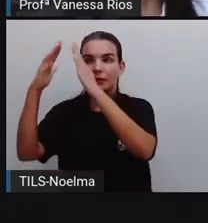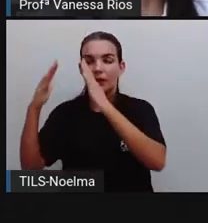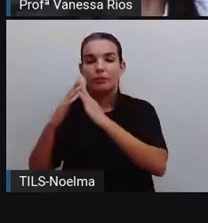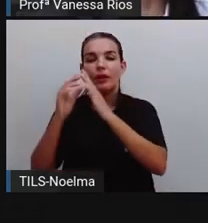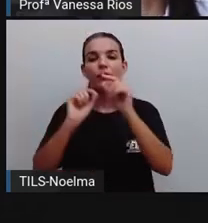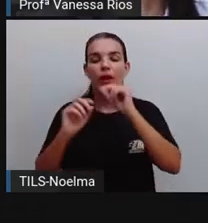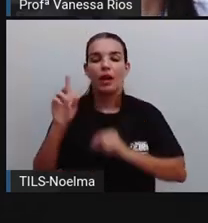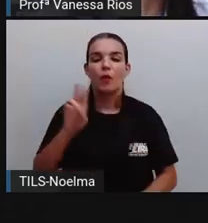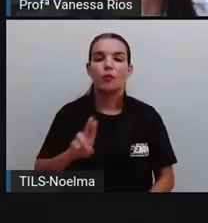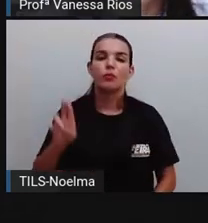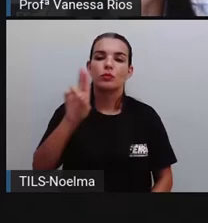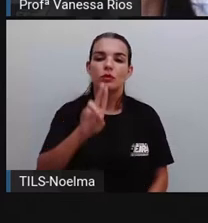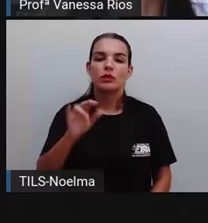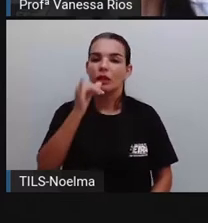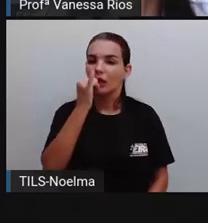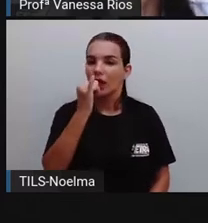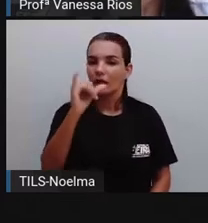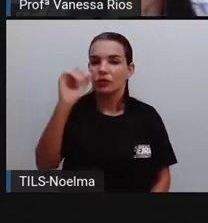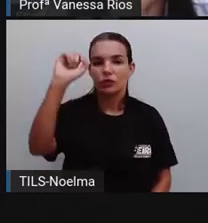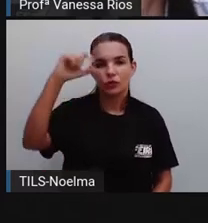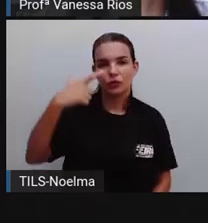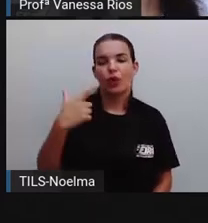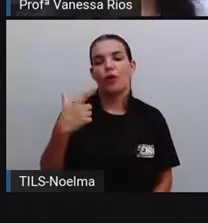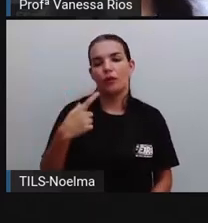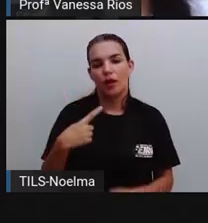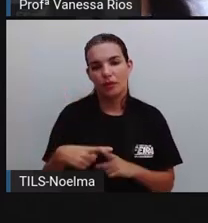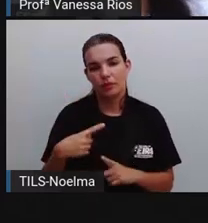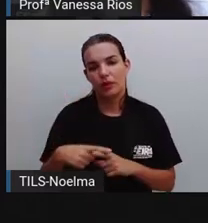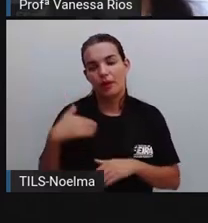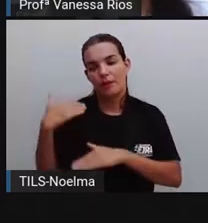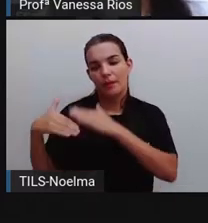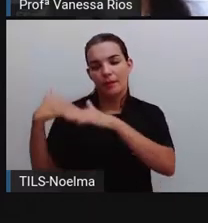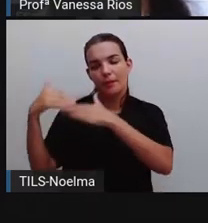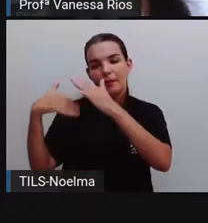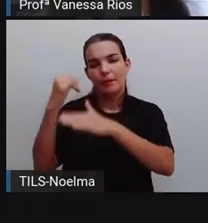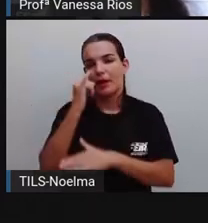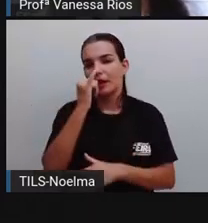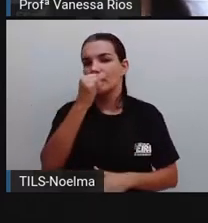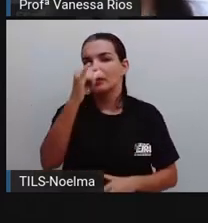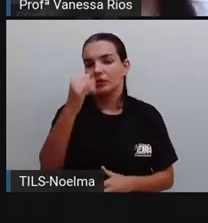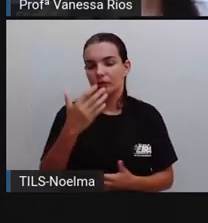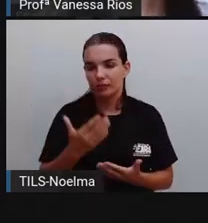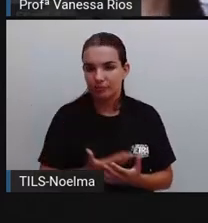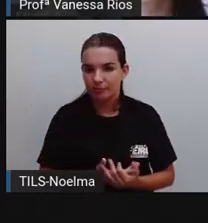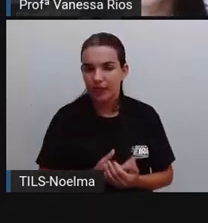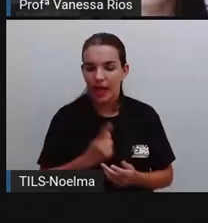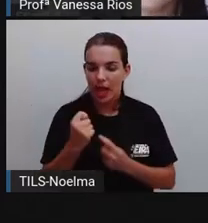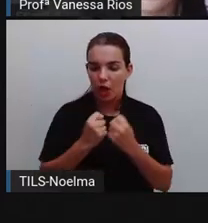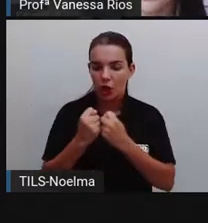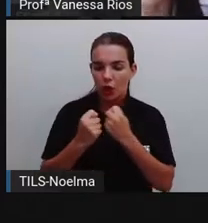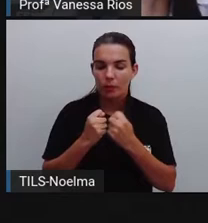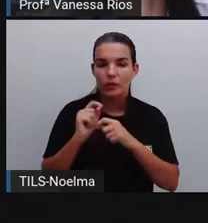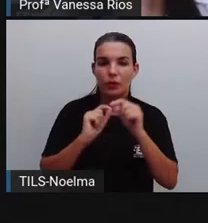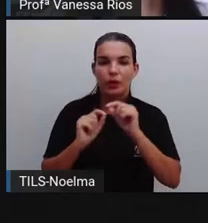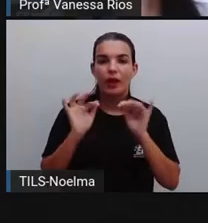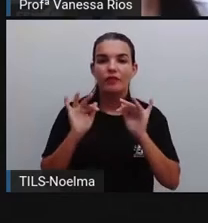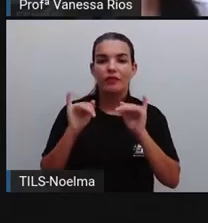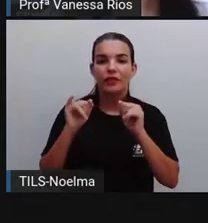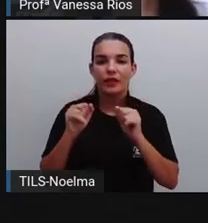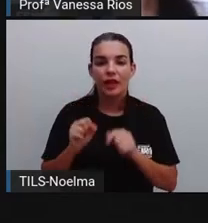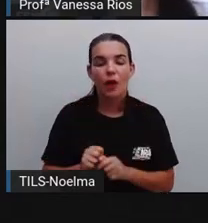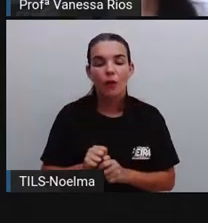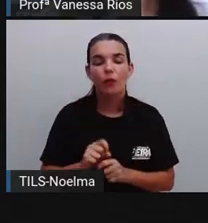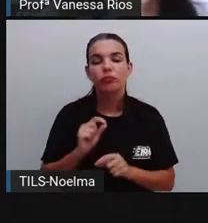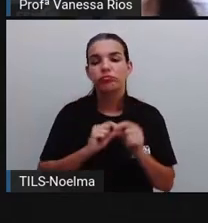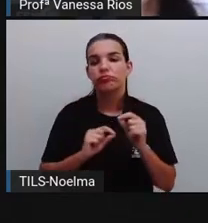utilizando a energia do sol para a produção de energia elétrica. Economizando aí no final, né? Na